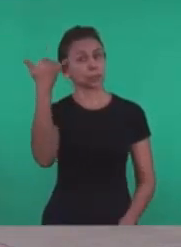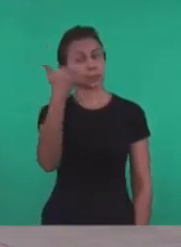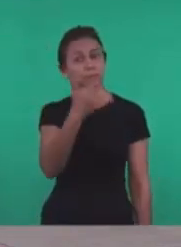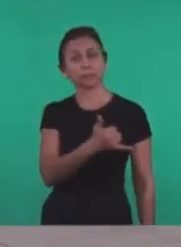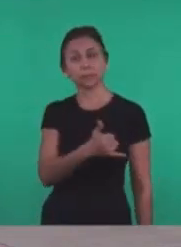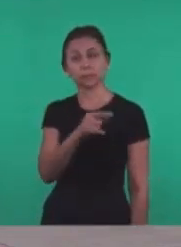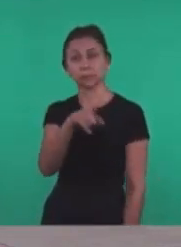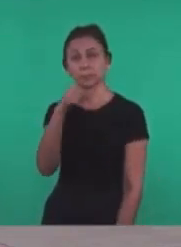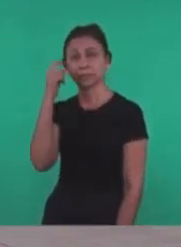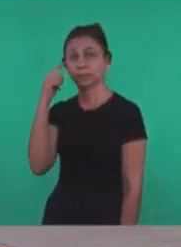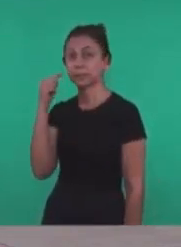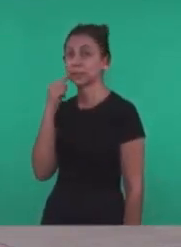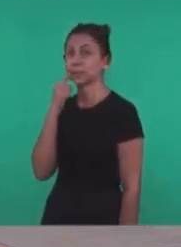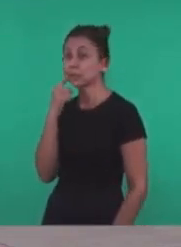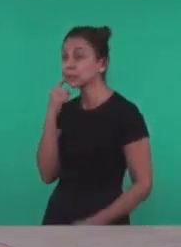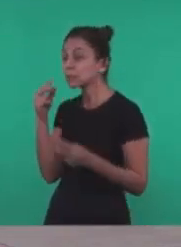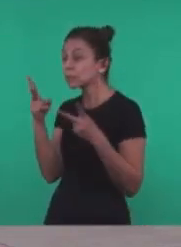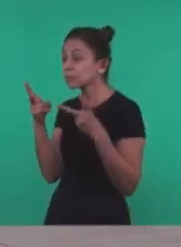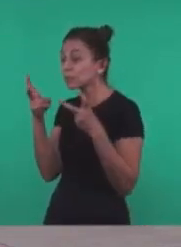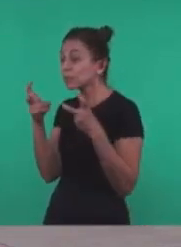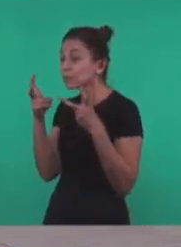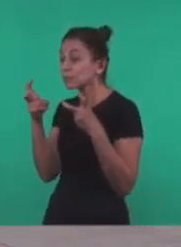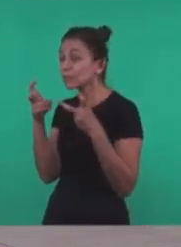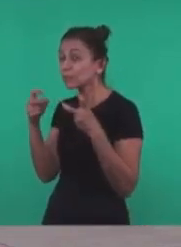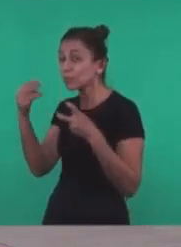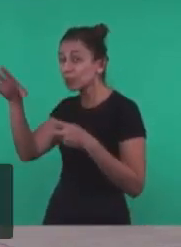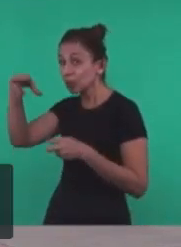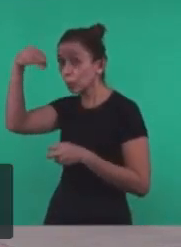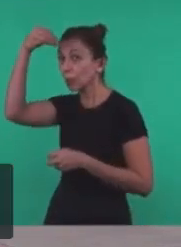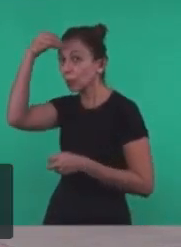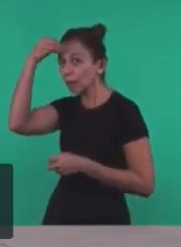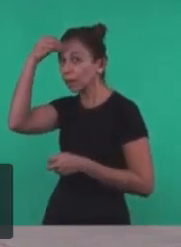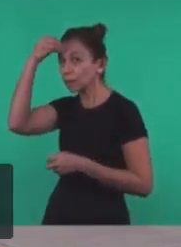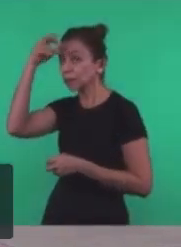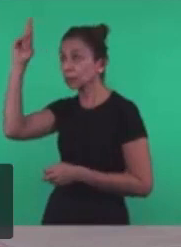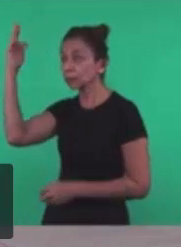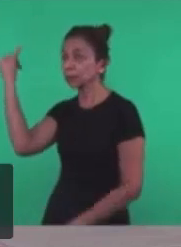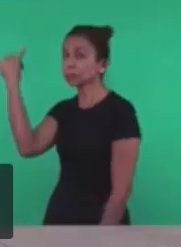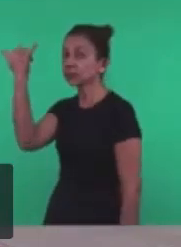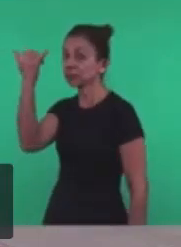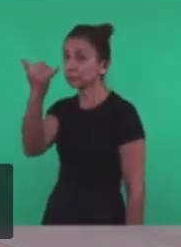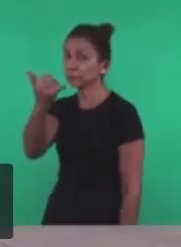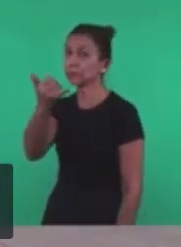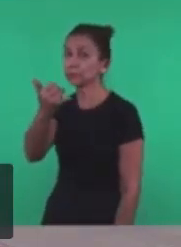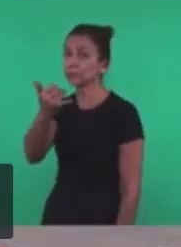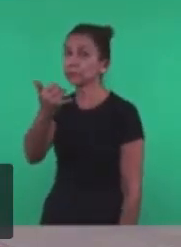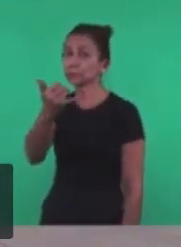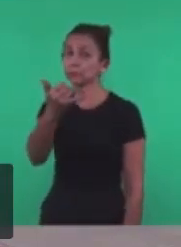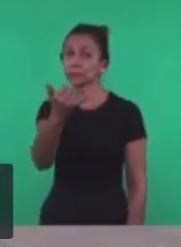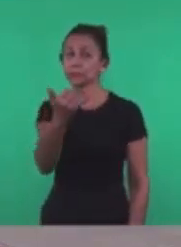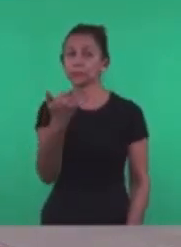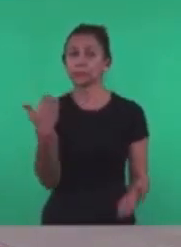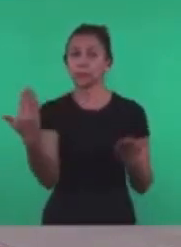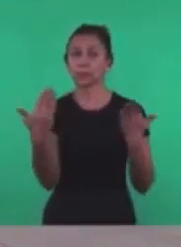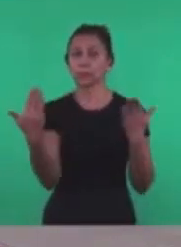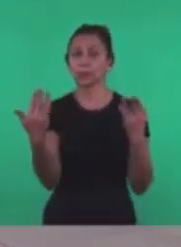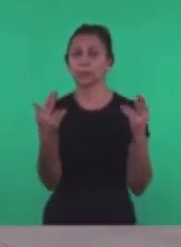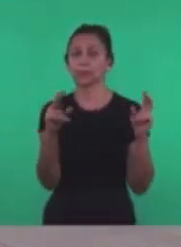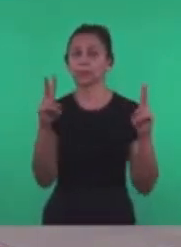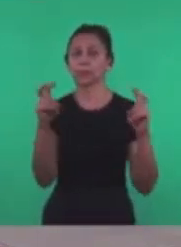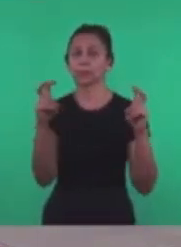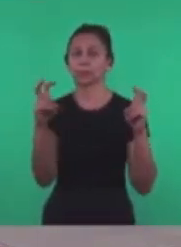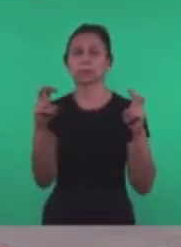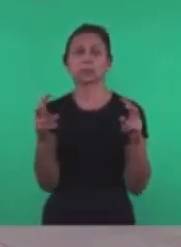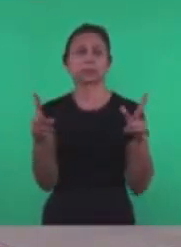Identificando esses versículos Mas observando A importância De cada uma dessas expressões Que são a